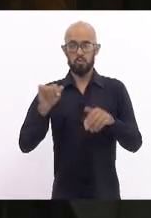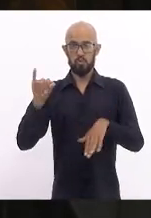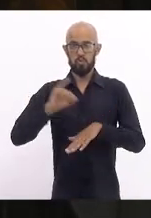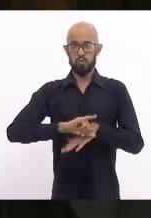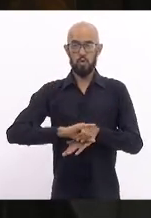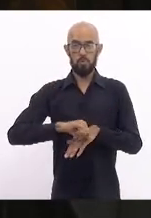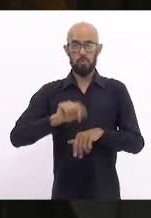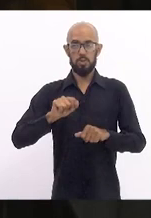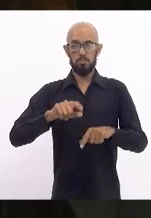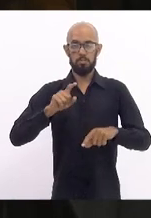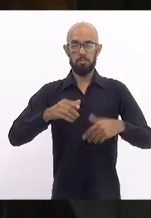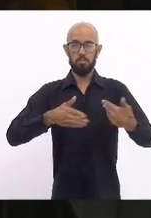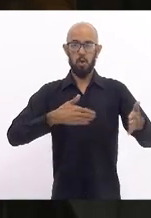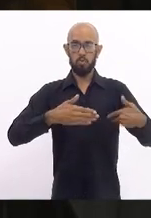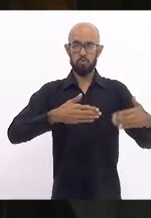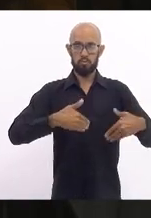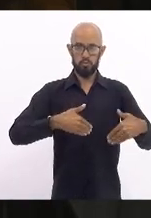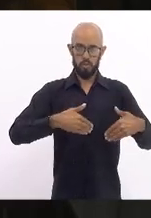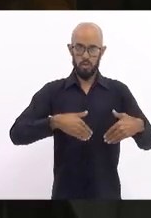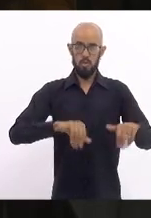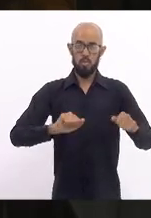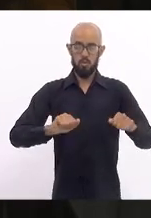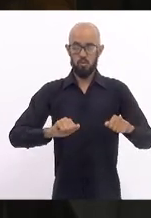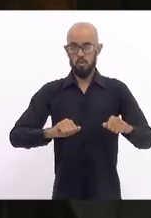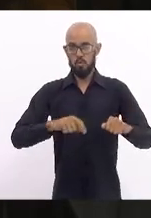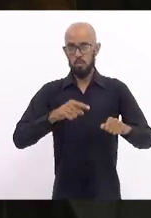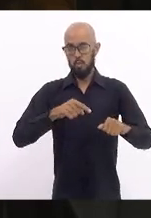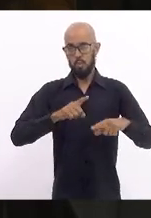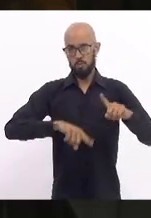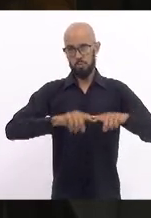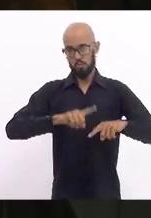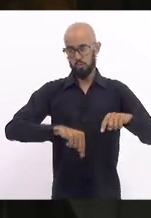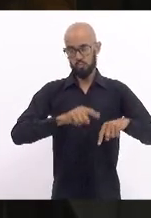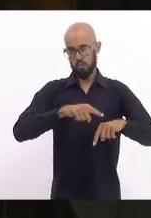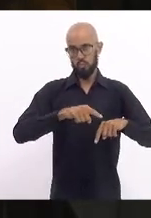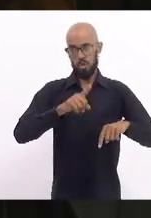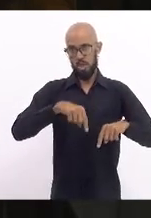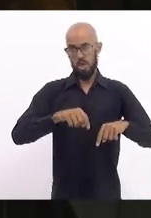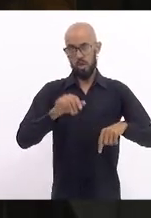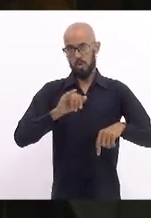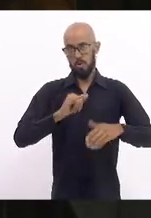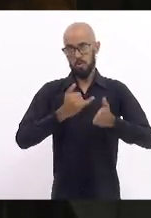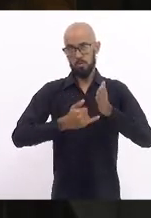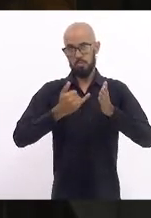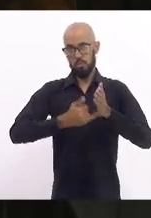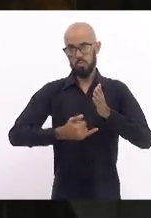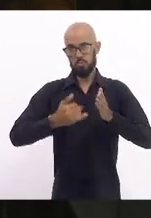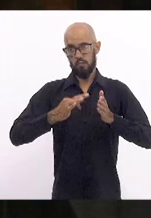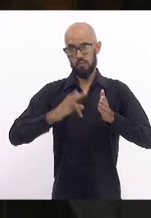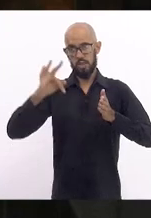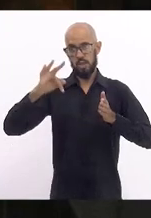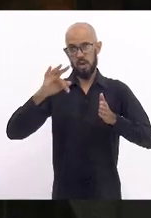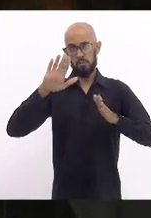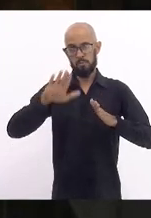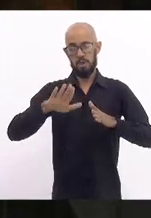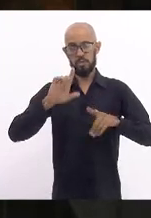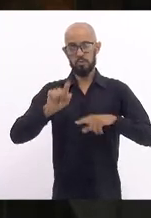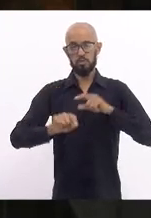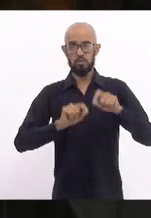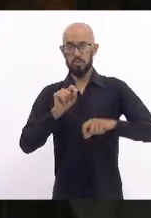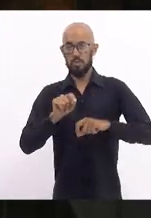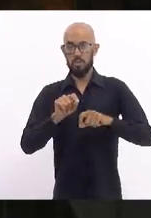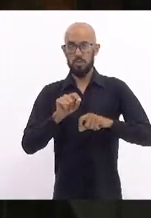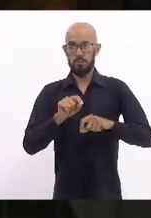industrial. É um imposto federal, mas que faz parte